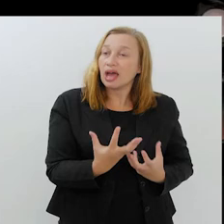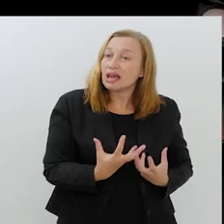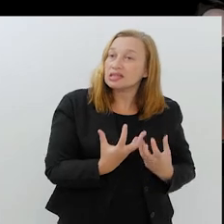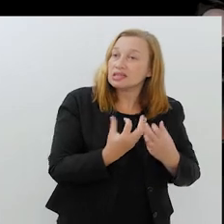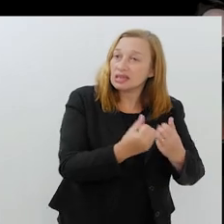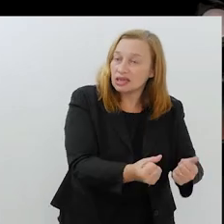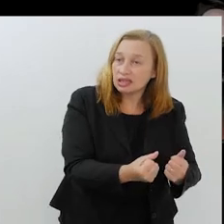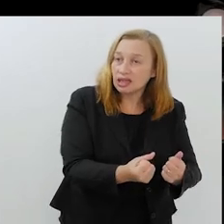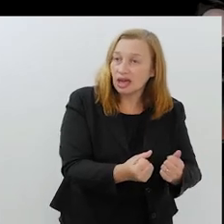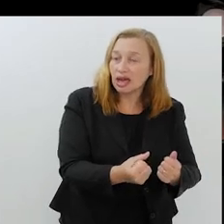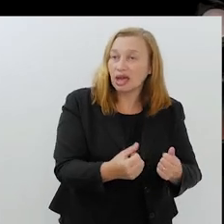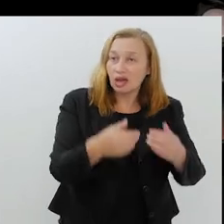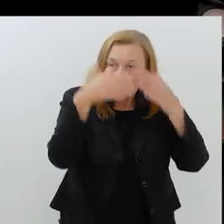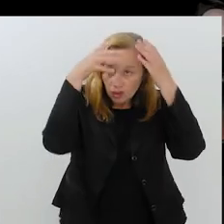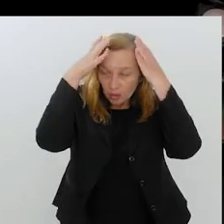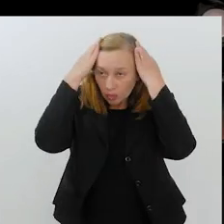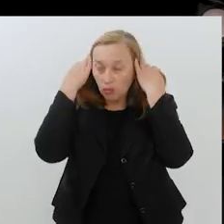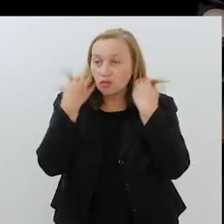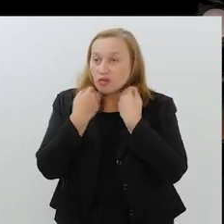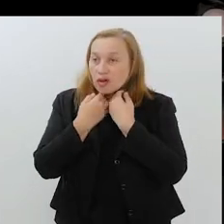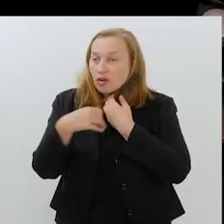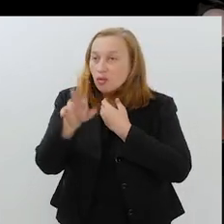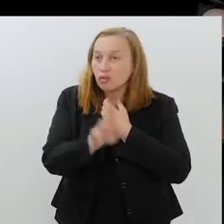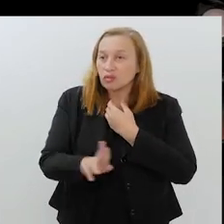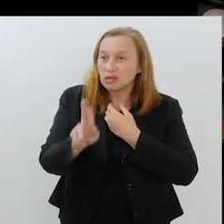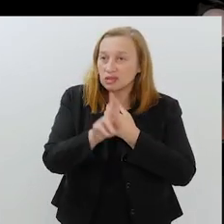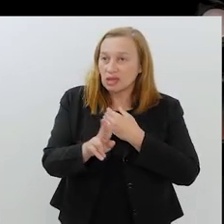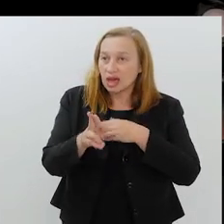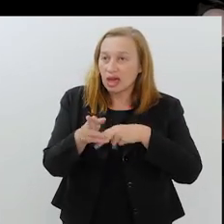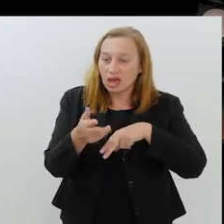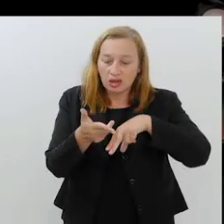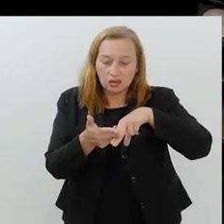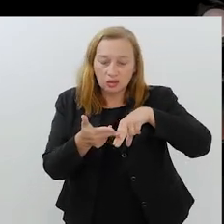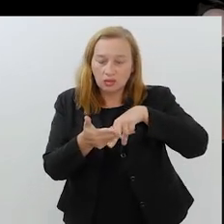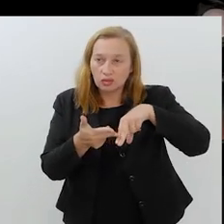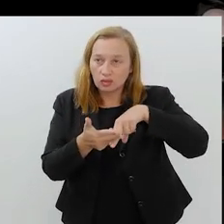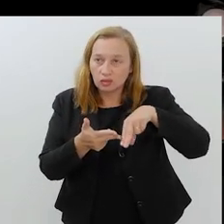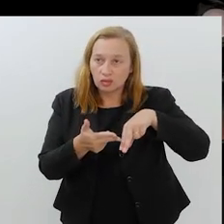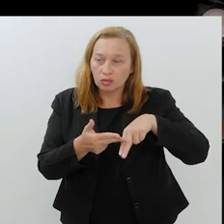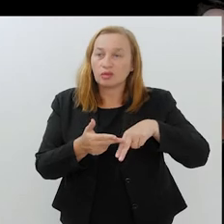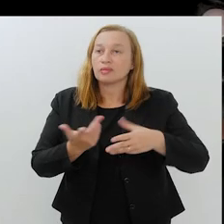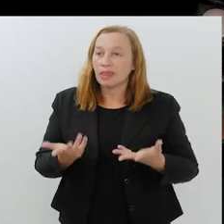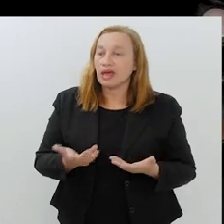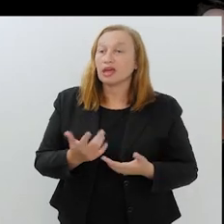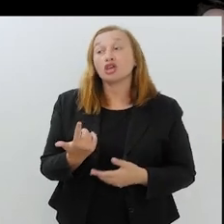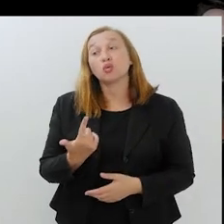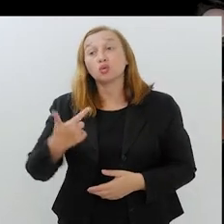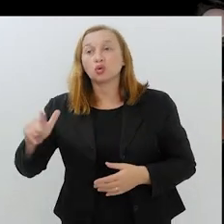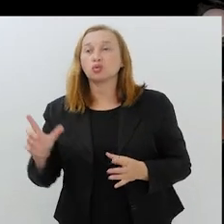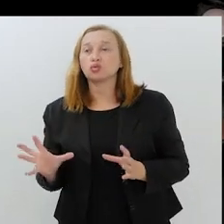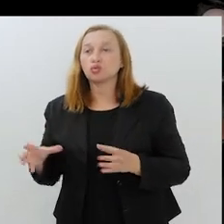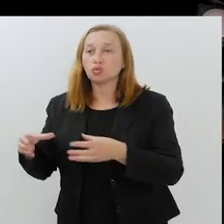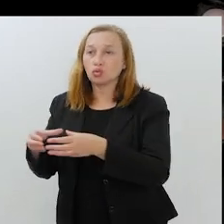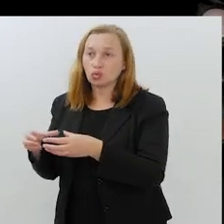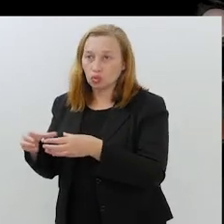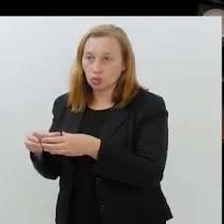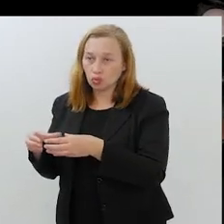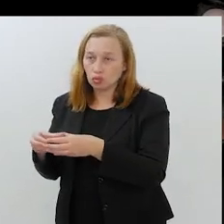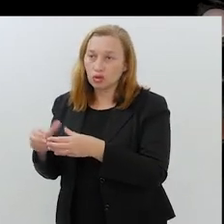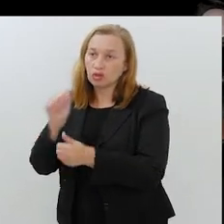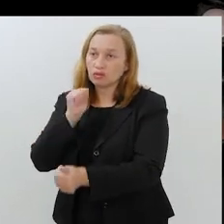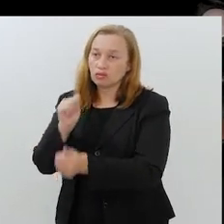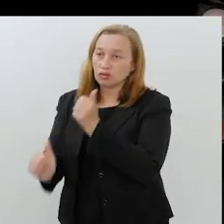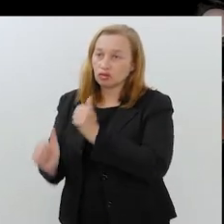calça por baixo da bermuda. E os outros times